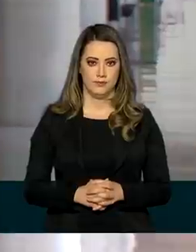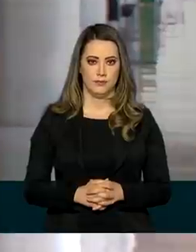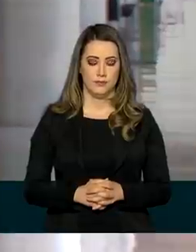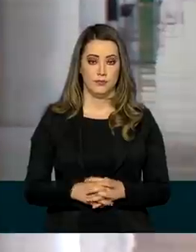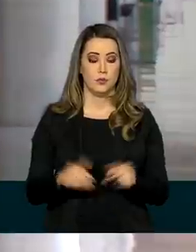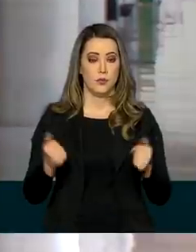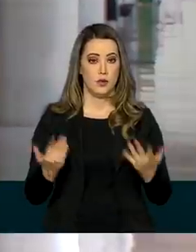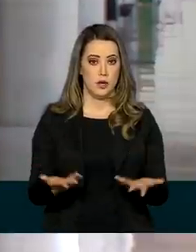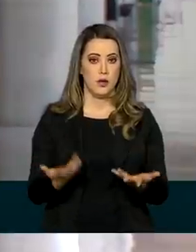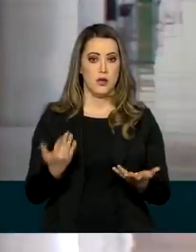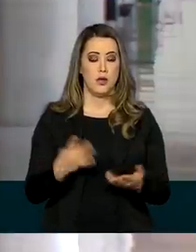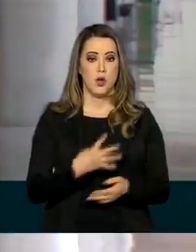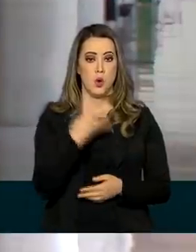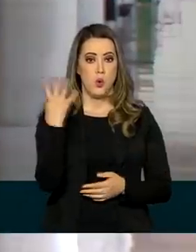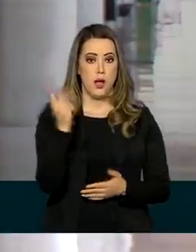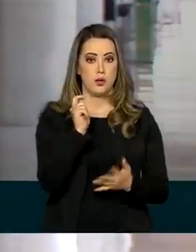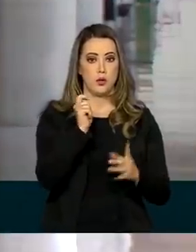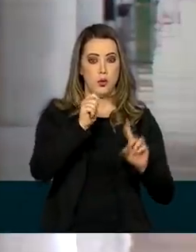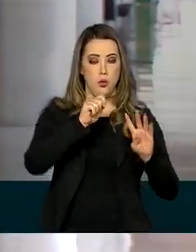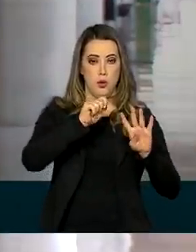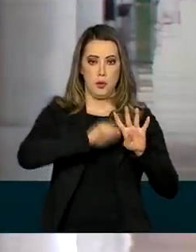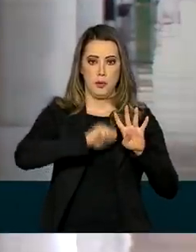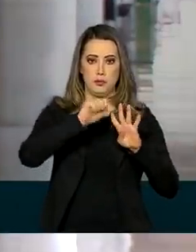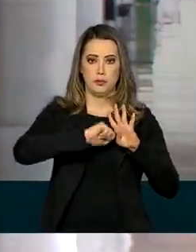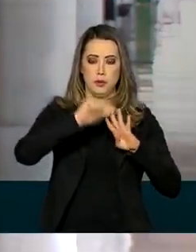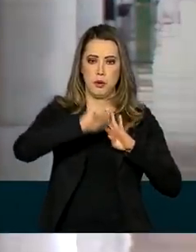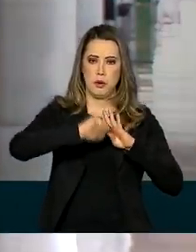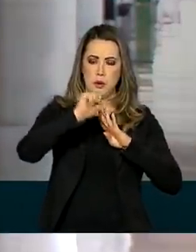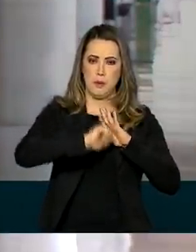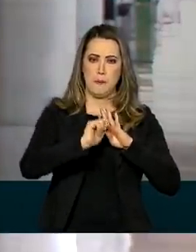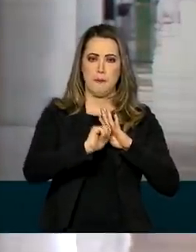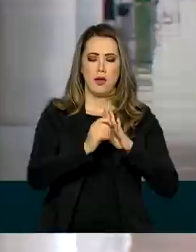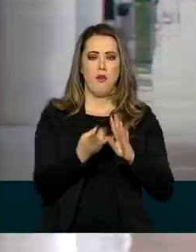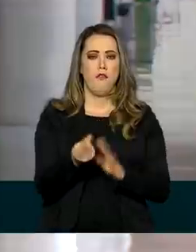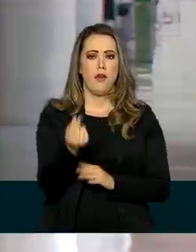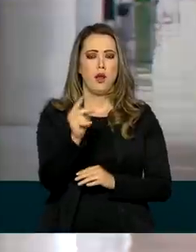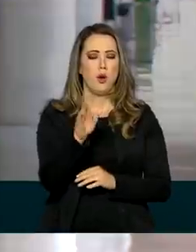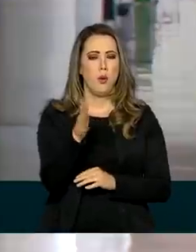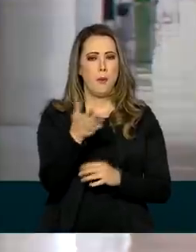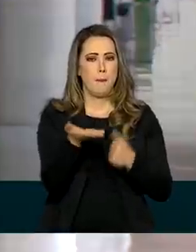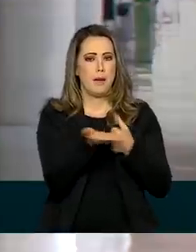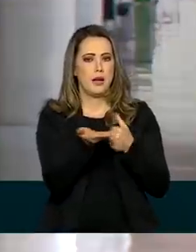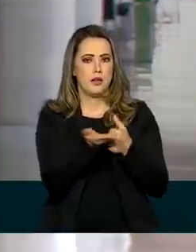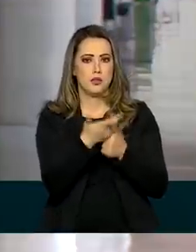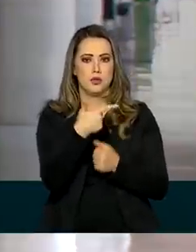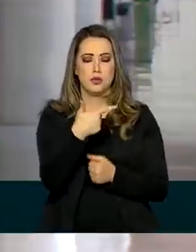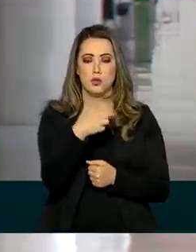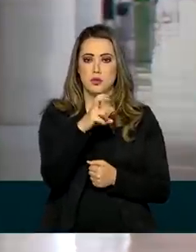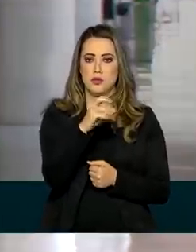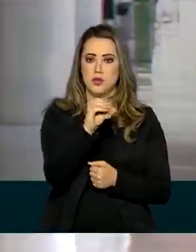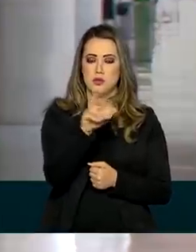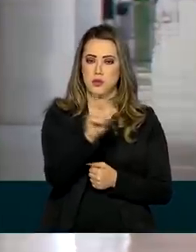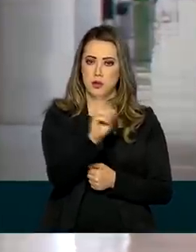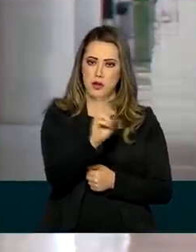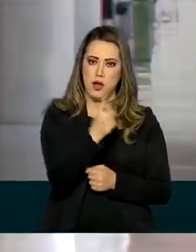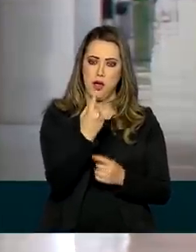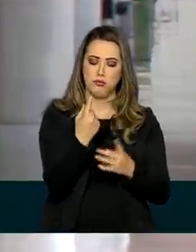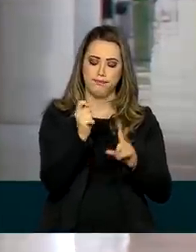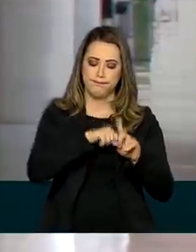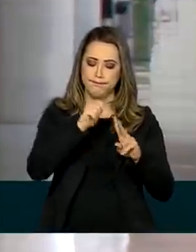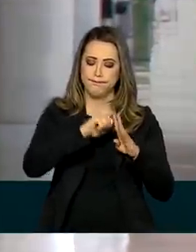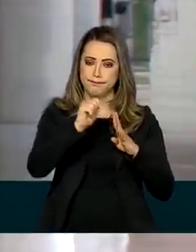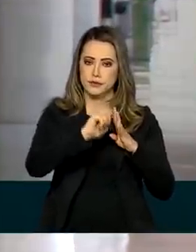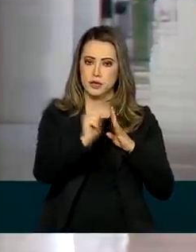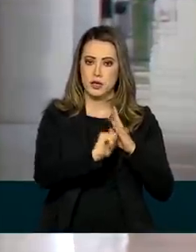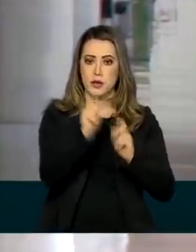Olha, serão quatro parcelas do auxílio e com valor médio de R$ 250,00 cada uma e destinadas a